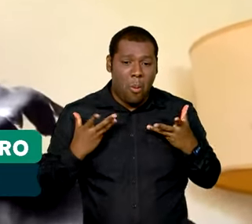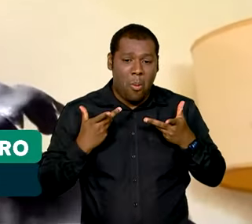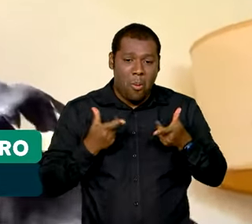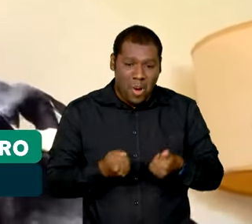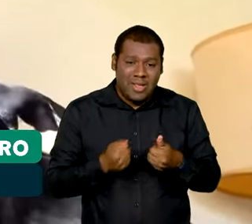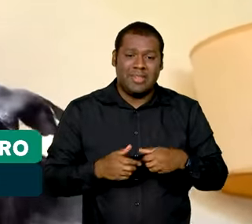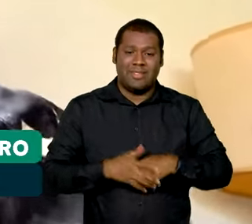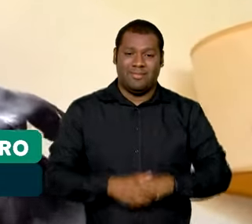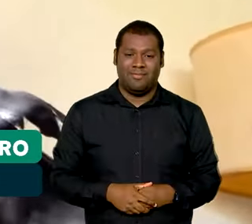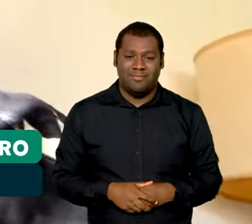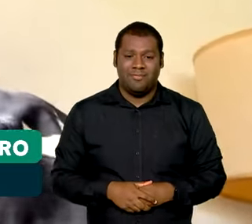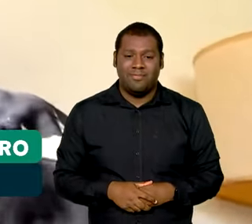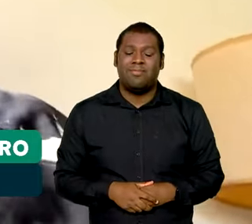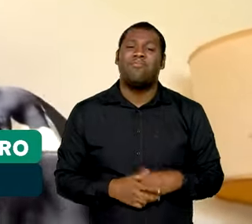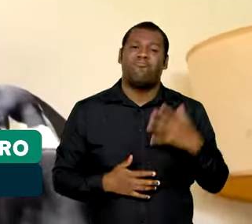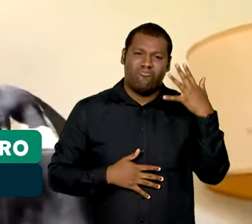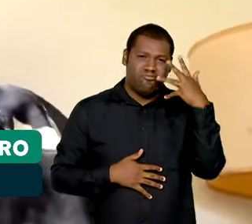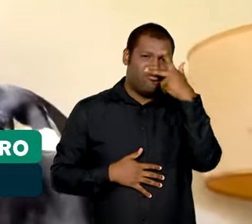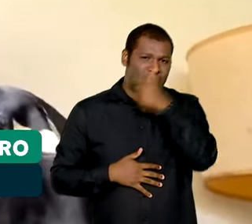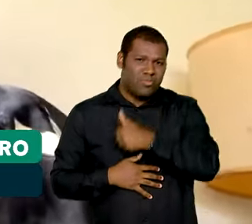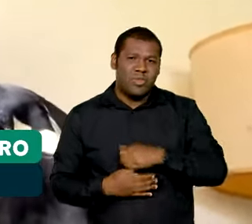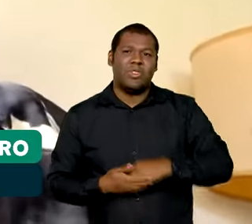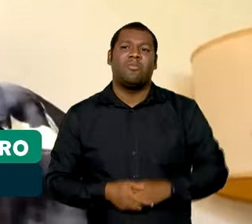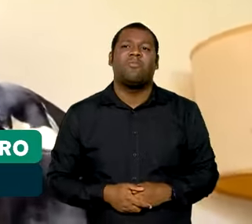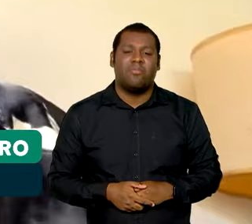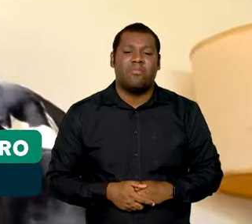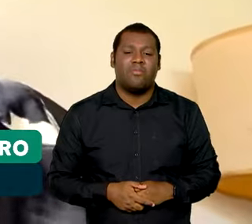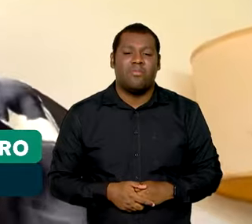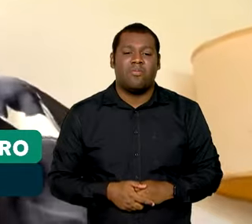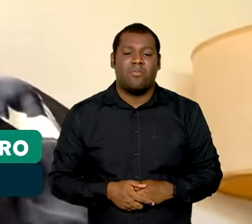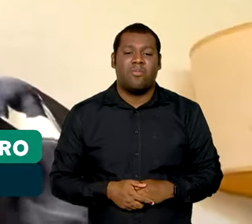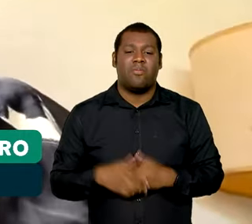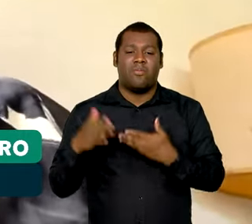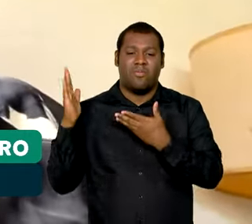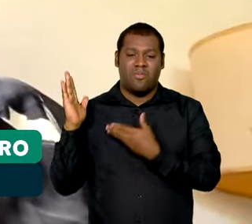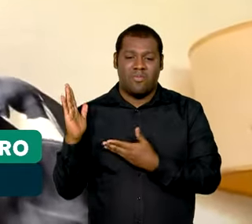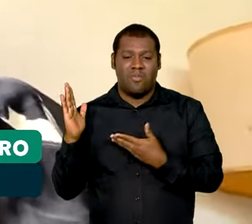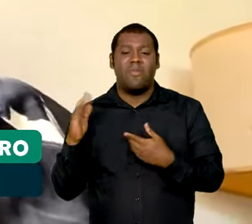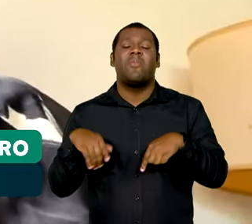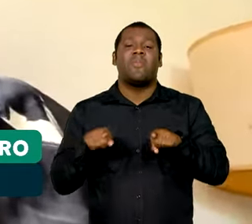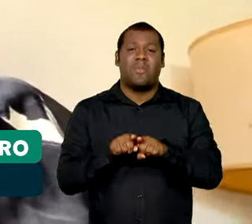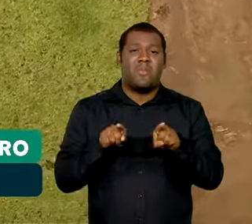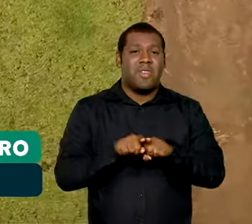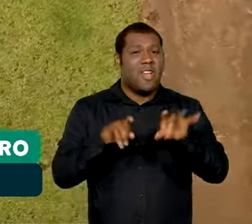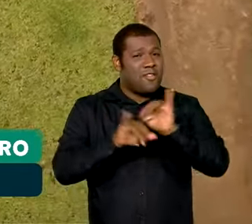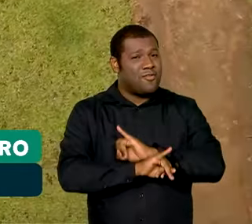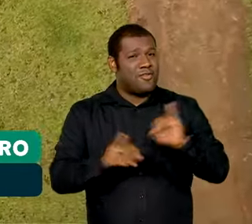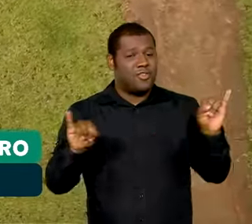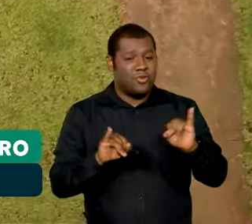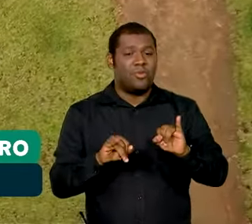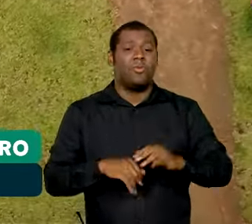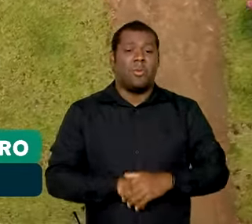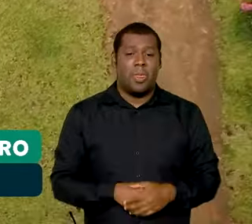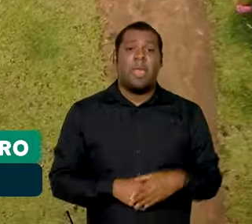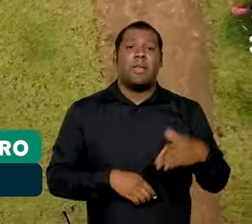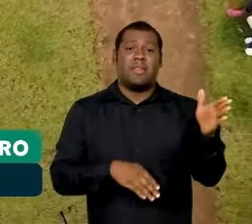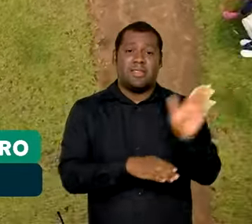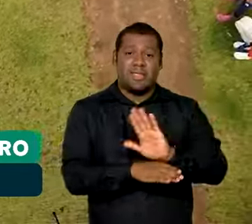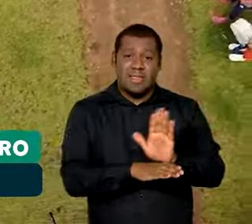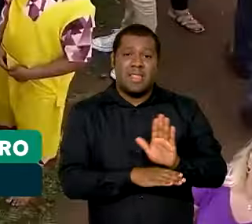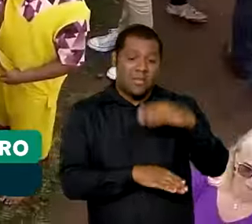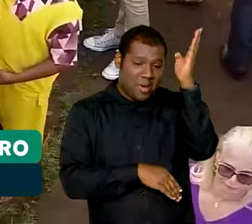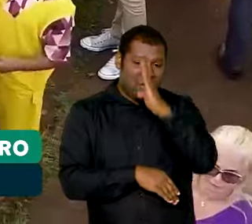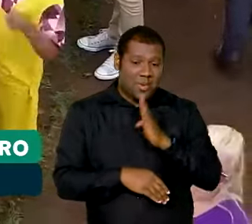esmero, com o desejo de acertar. E o cineasta complementa que a importância do cinema nacional